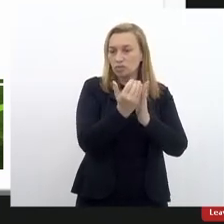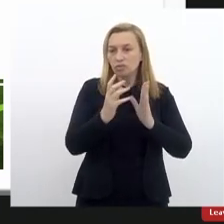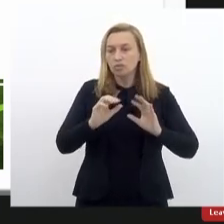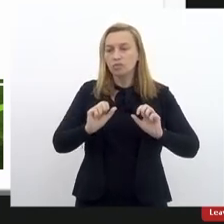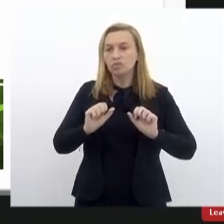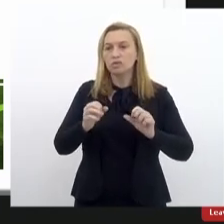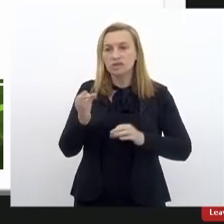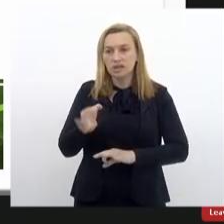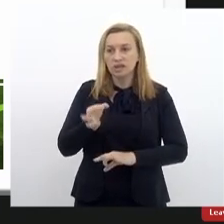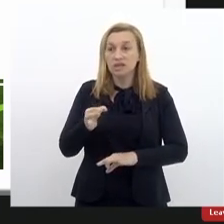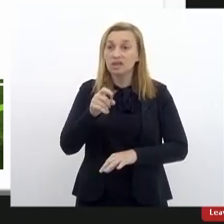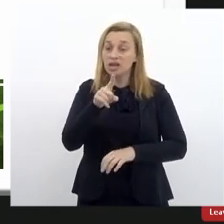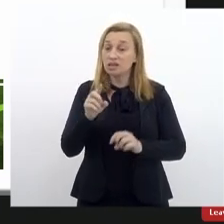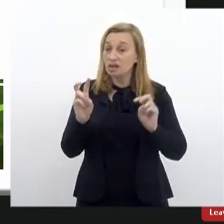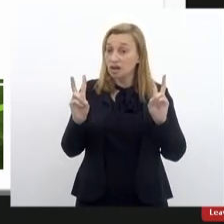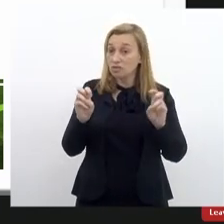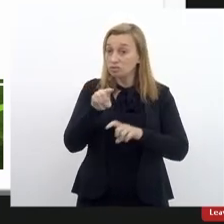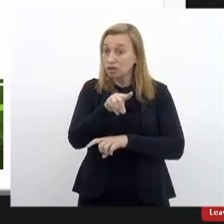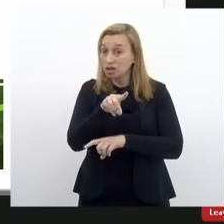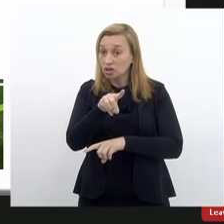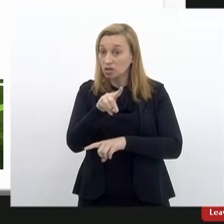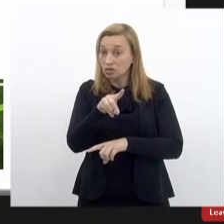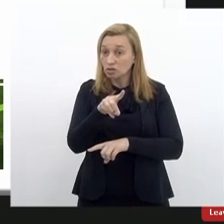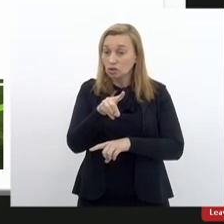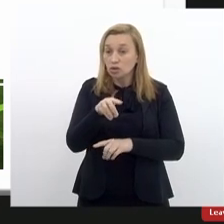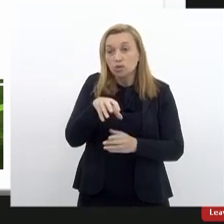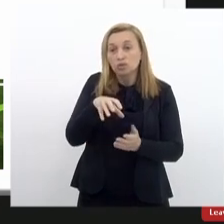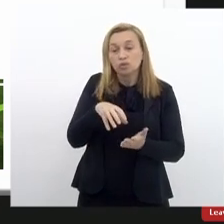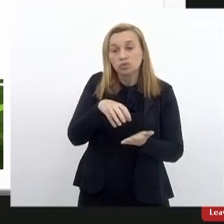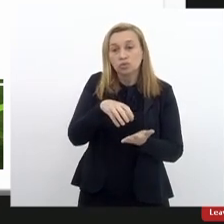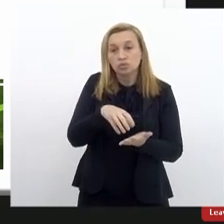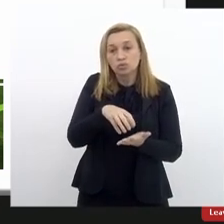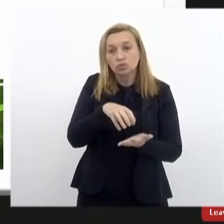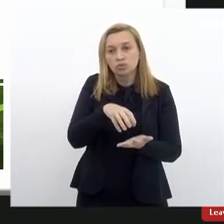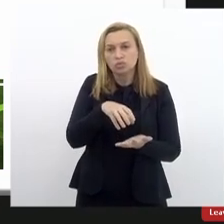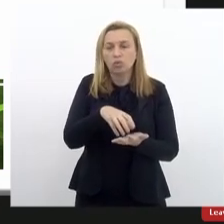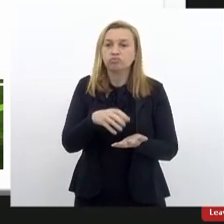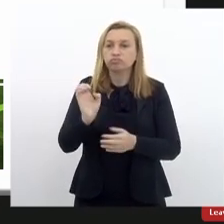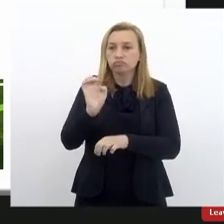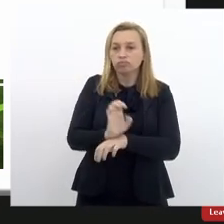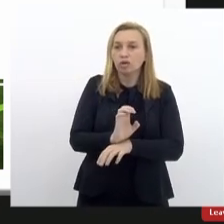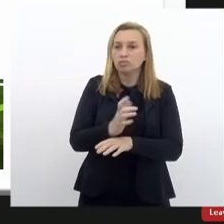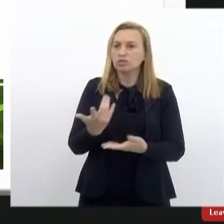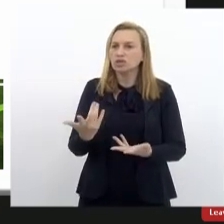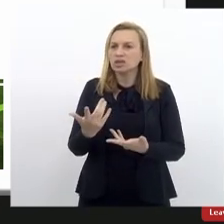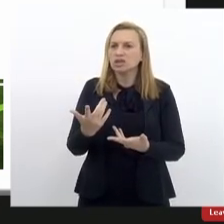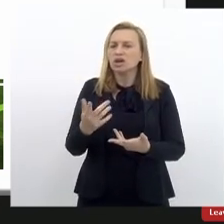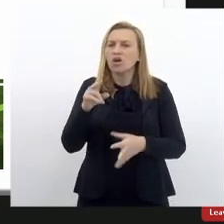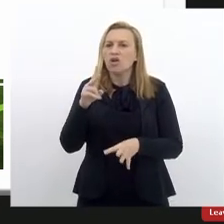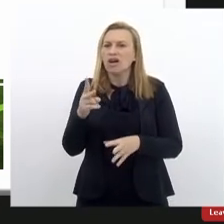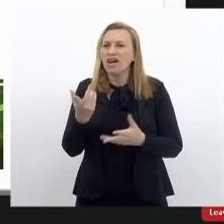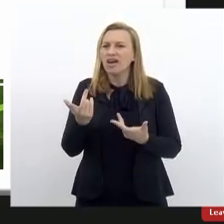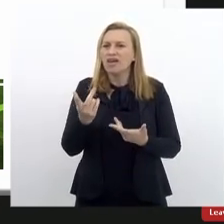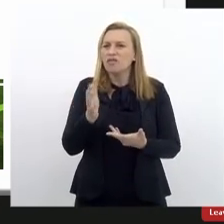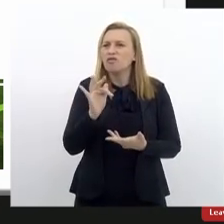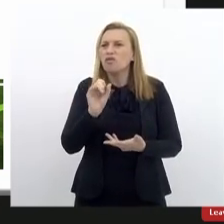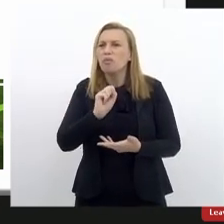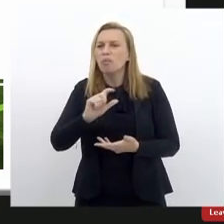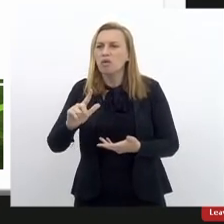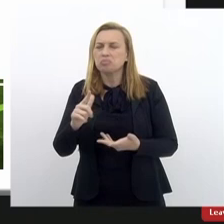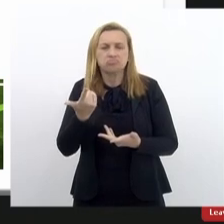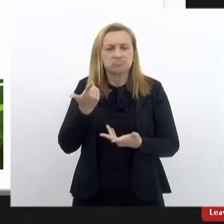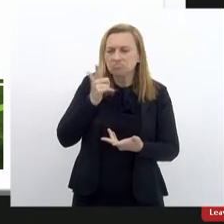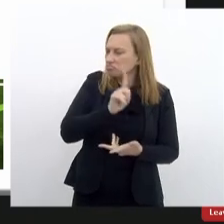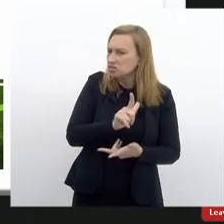Essa situação, essa condição de órgão do Estado, ele encontra-se de forma, em um aspecto muito formal. Nós não